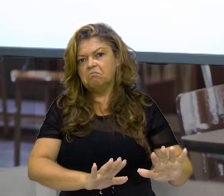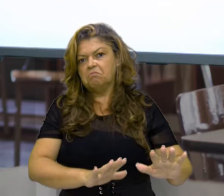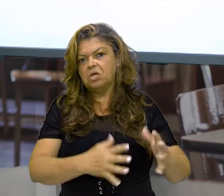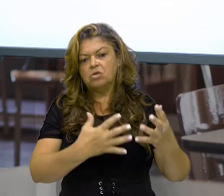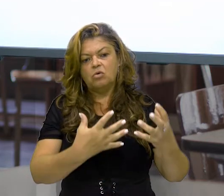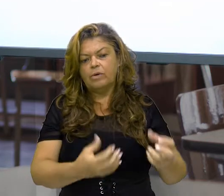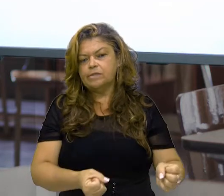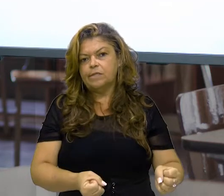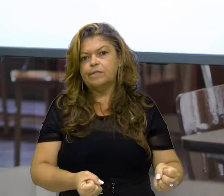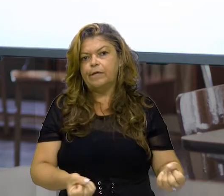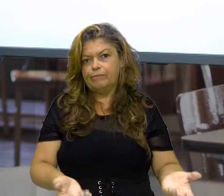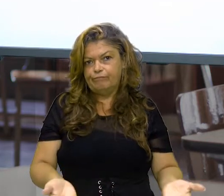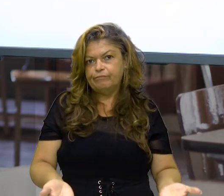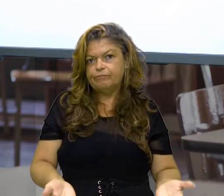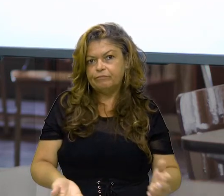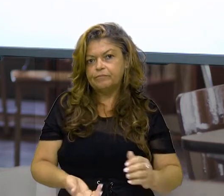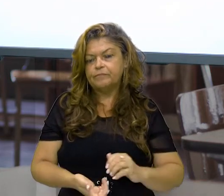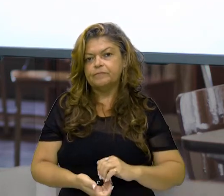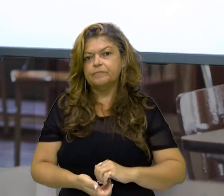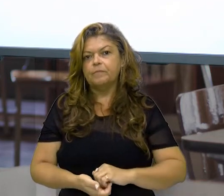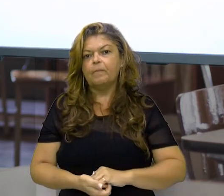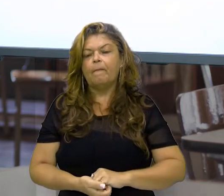como eu posso pensar aqui,